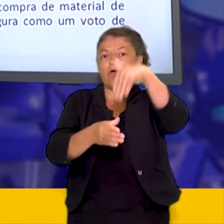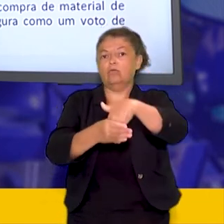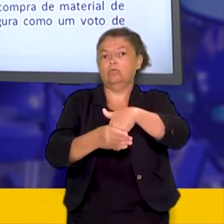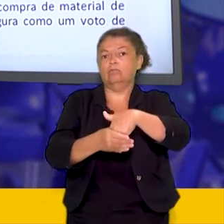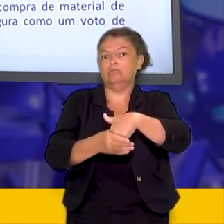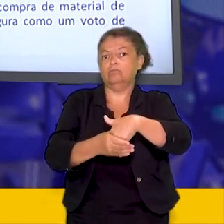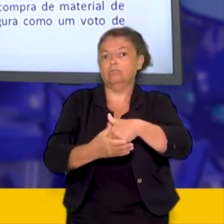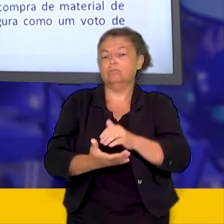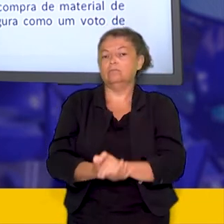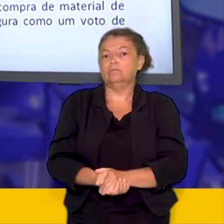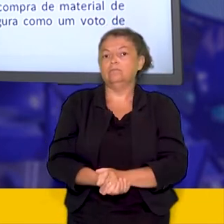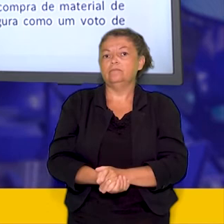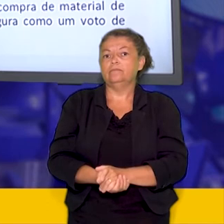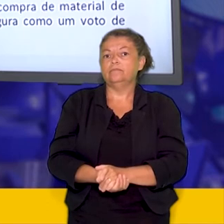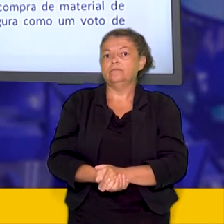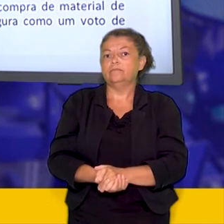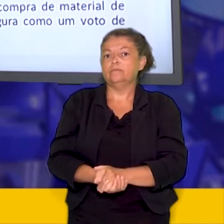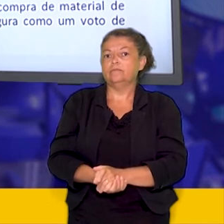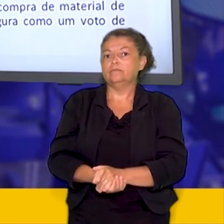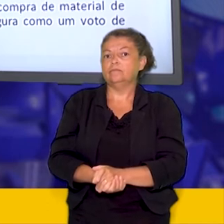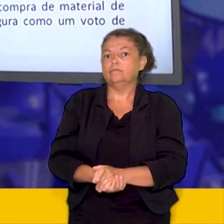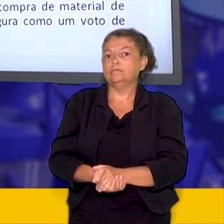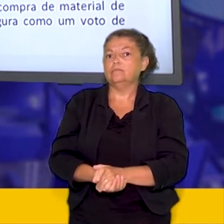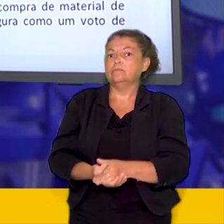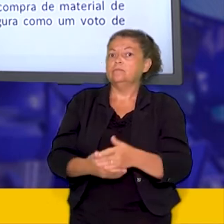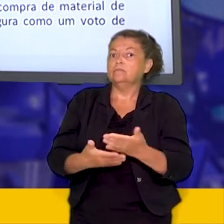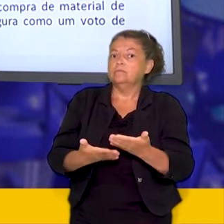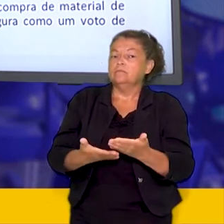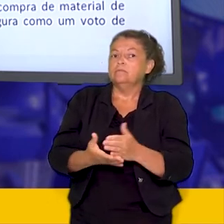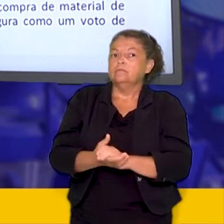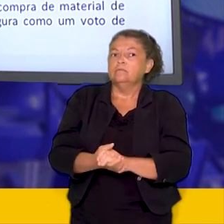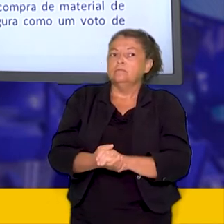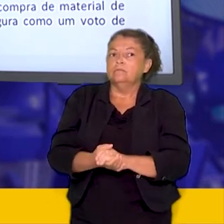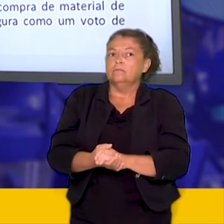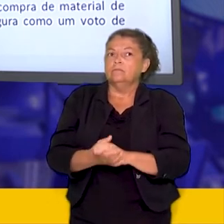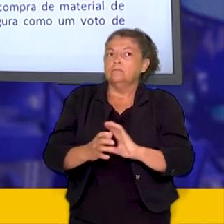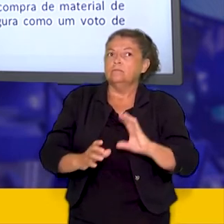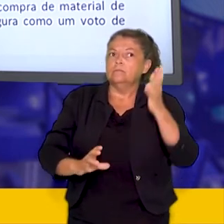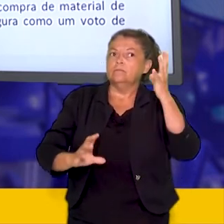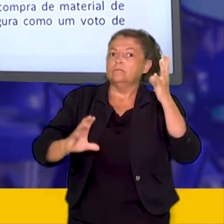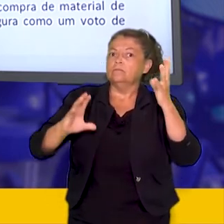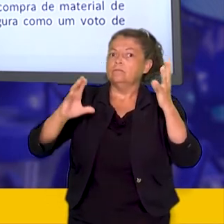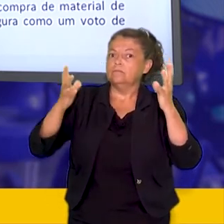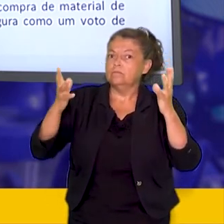vemos aqui que por situações semelhantes muitos